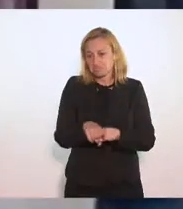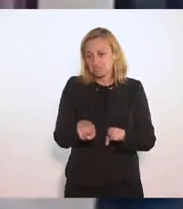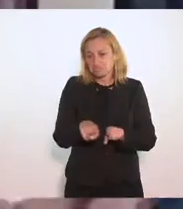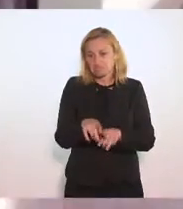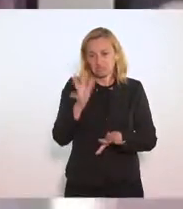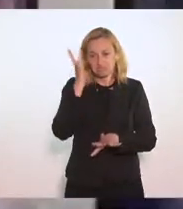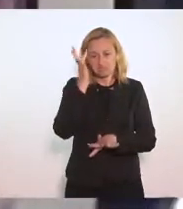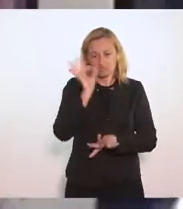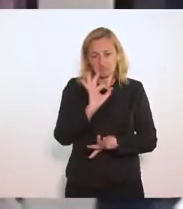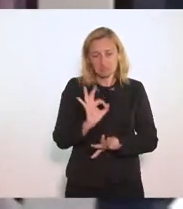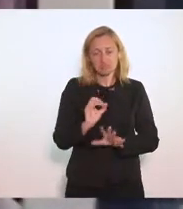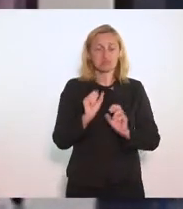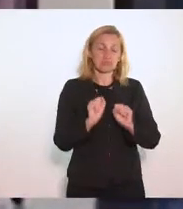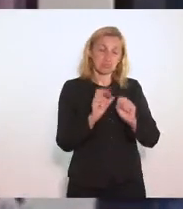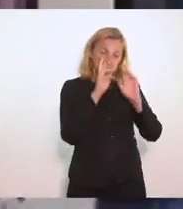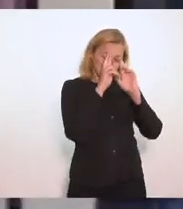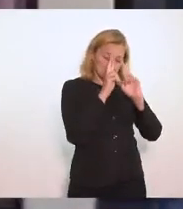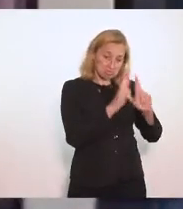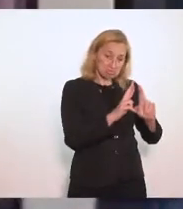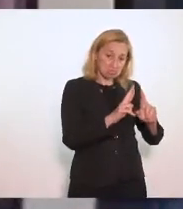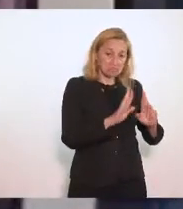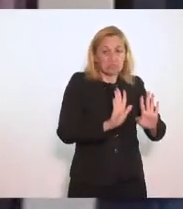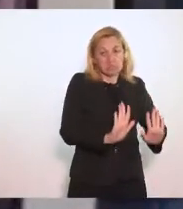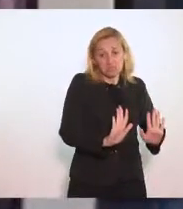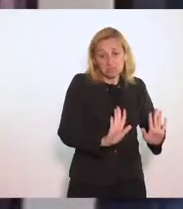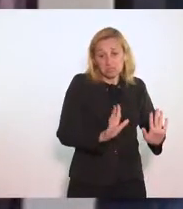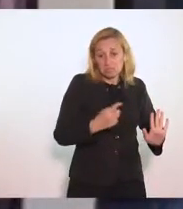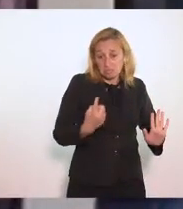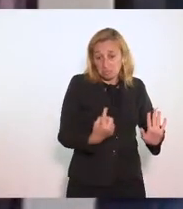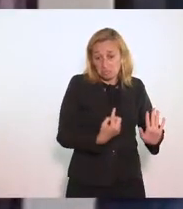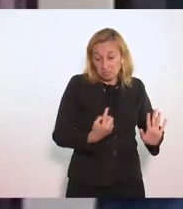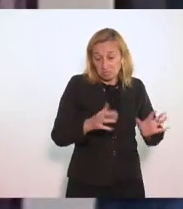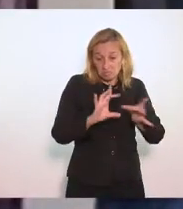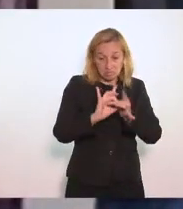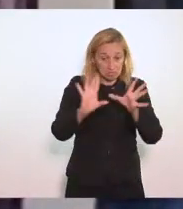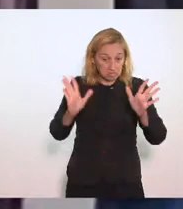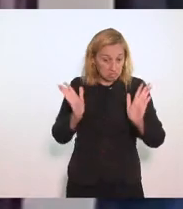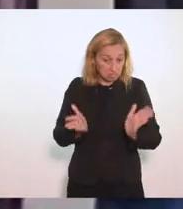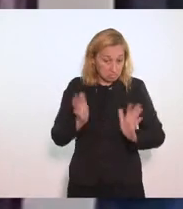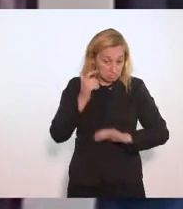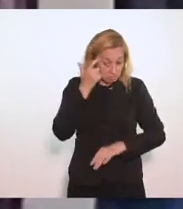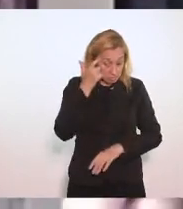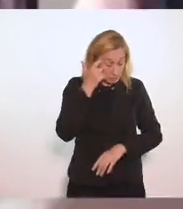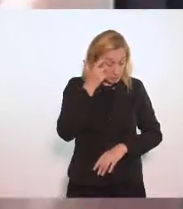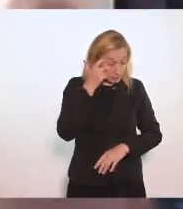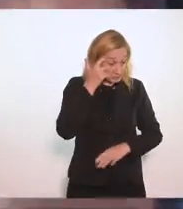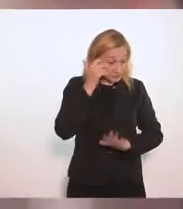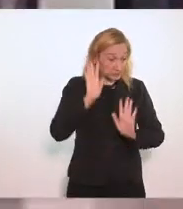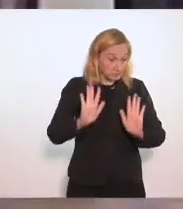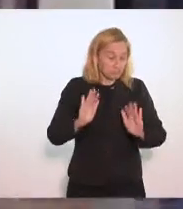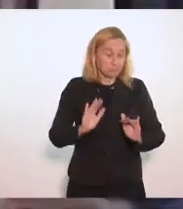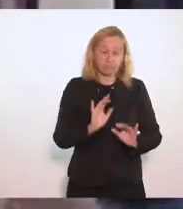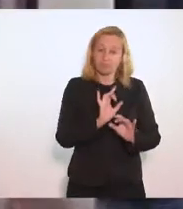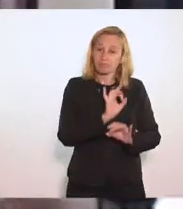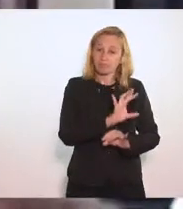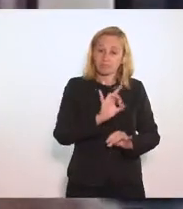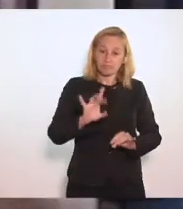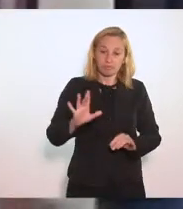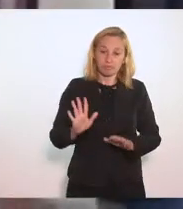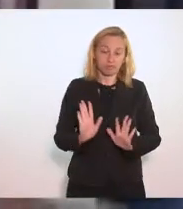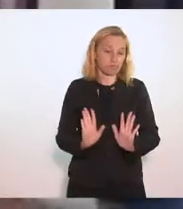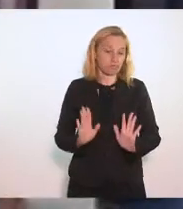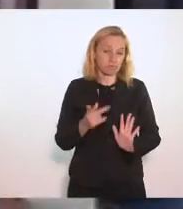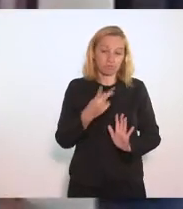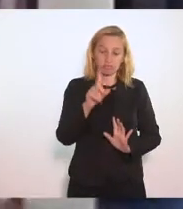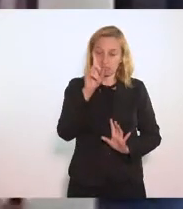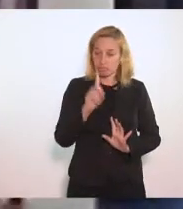Respeitar Porque nós estamos No regime democrático Entendeu Então cada um Tem o direito De emitir